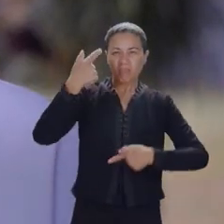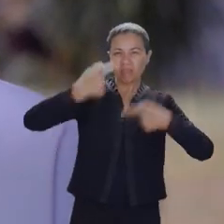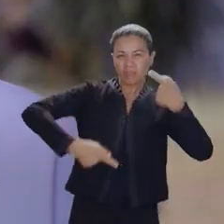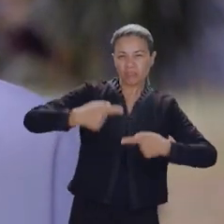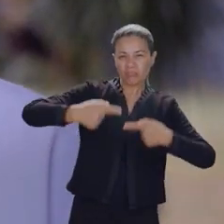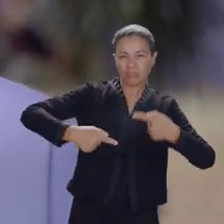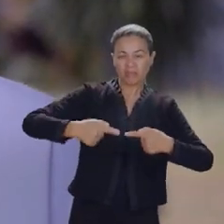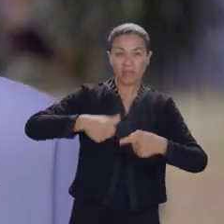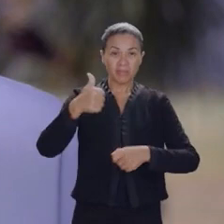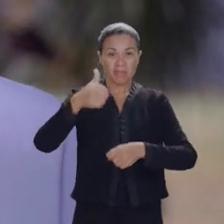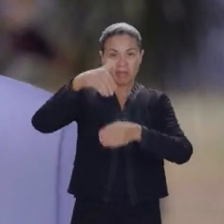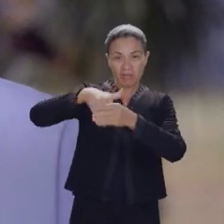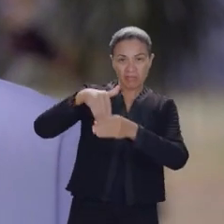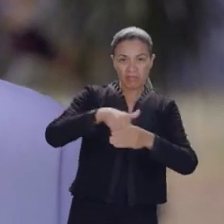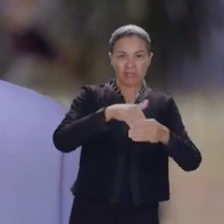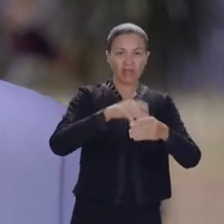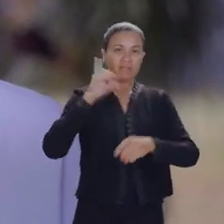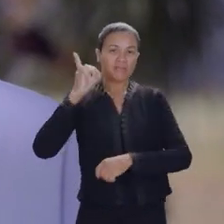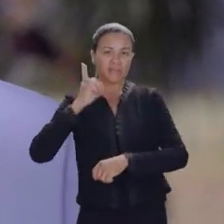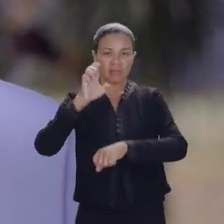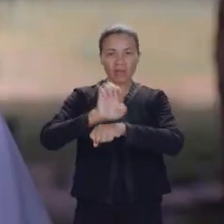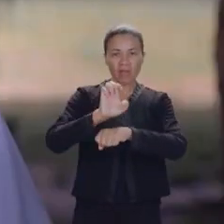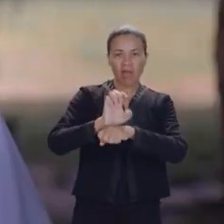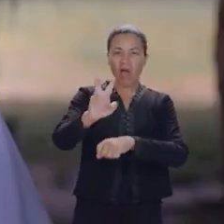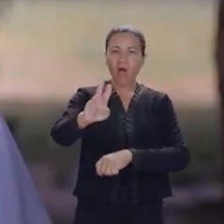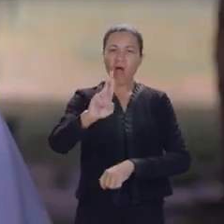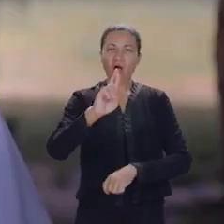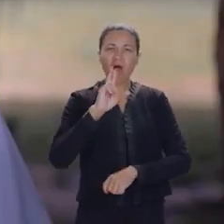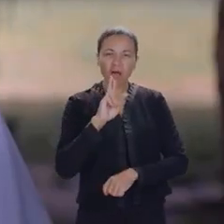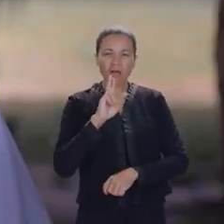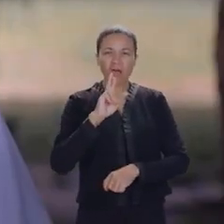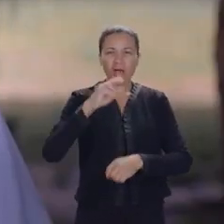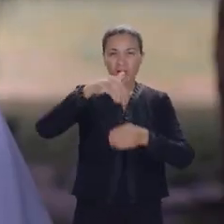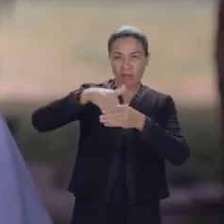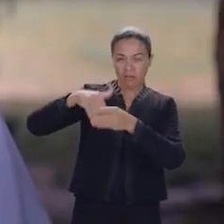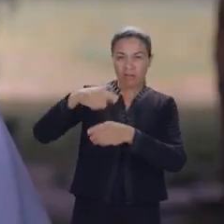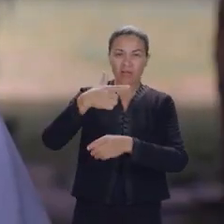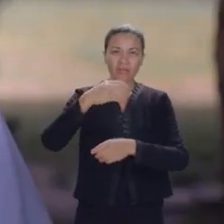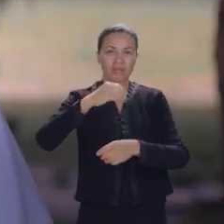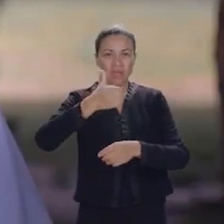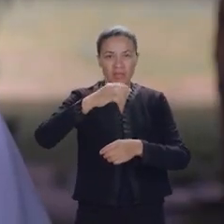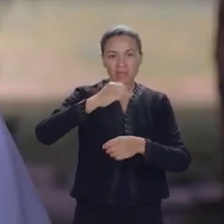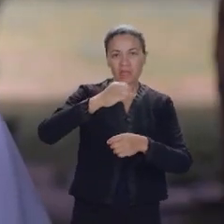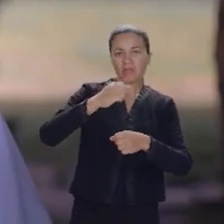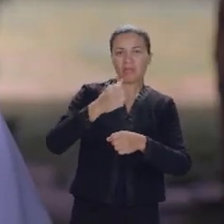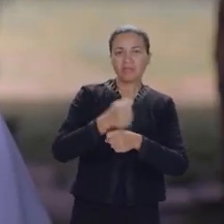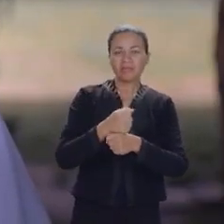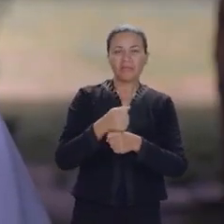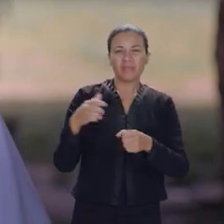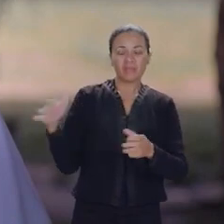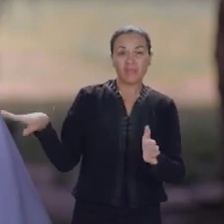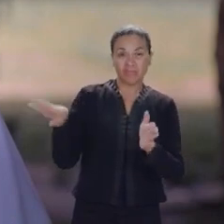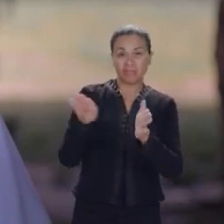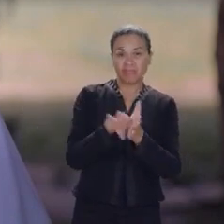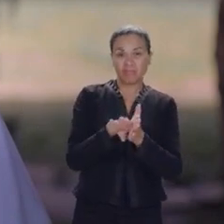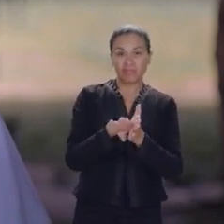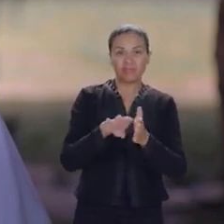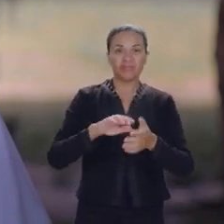disputava a minha primeira eleição para deputado estadual. Saiu o resultado da eleição de 2010, eu chegando